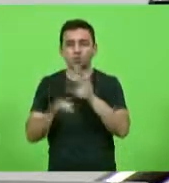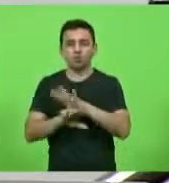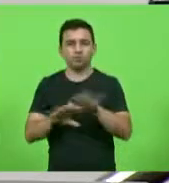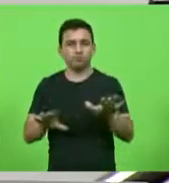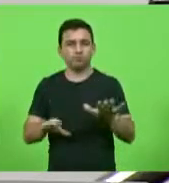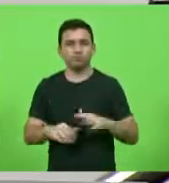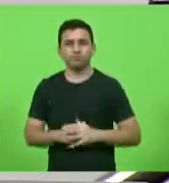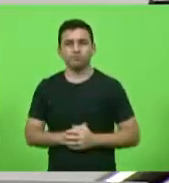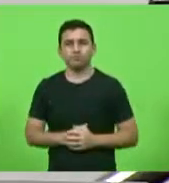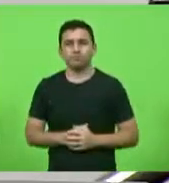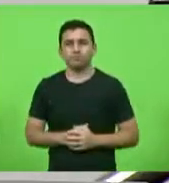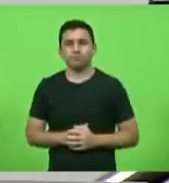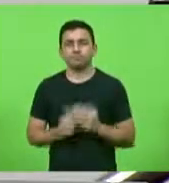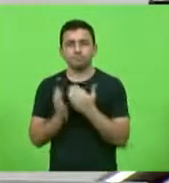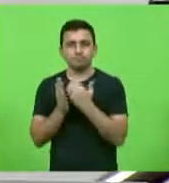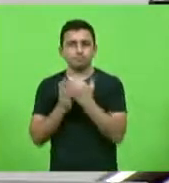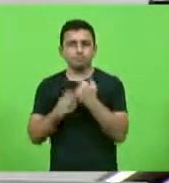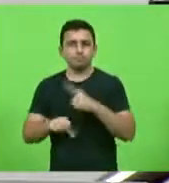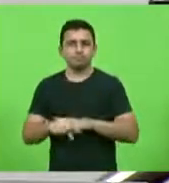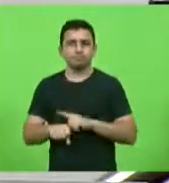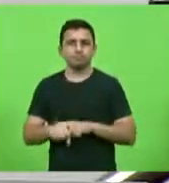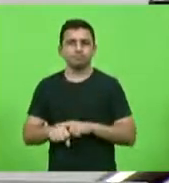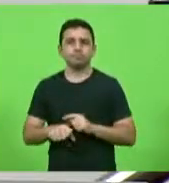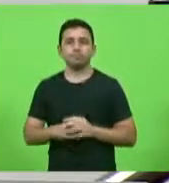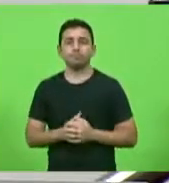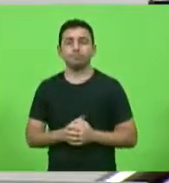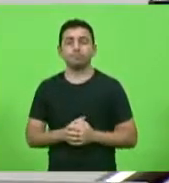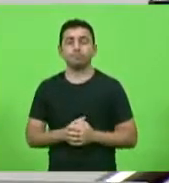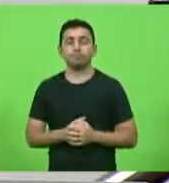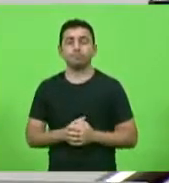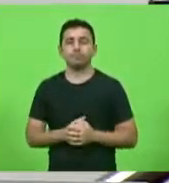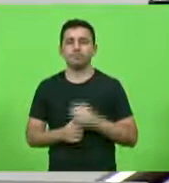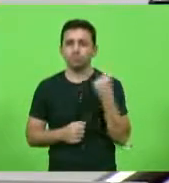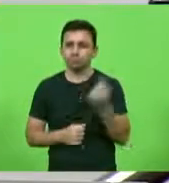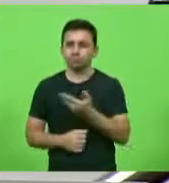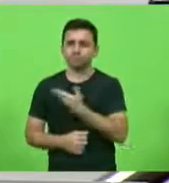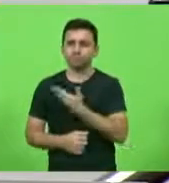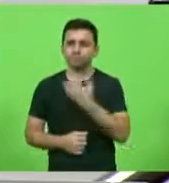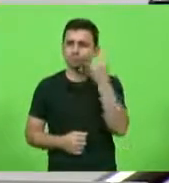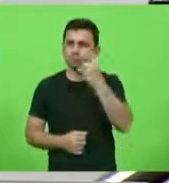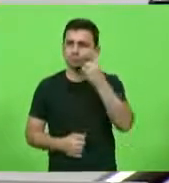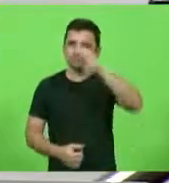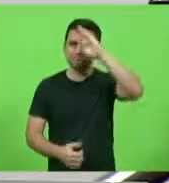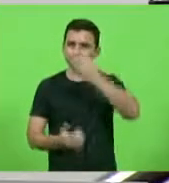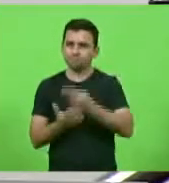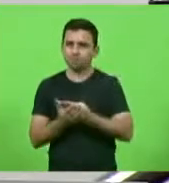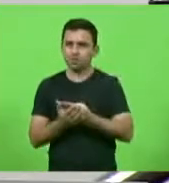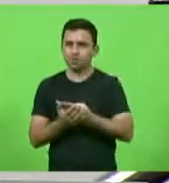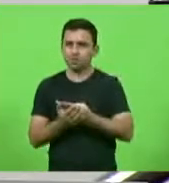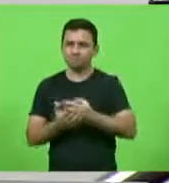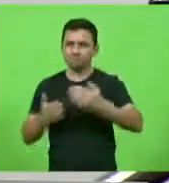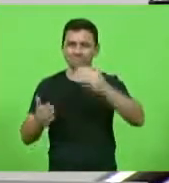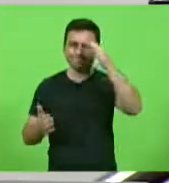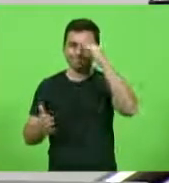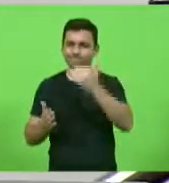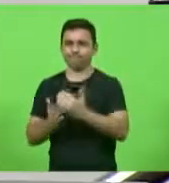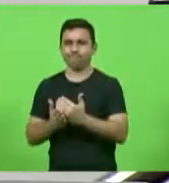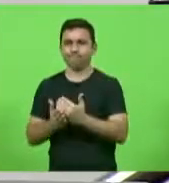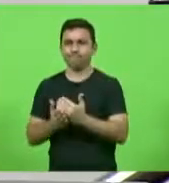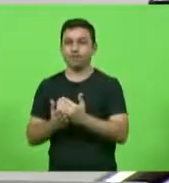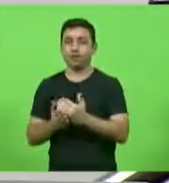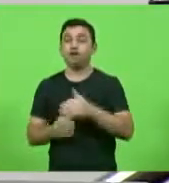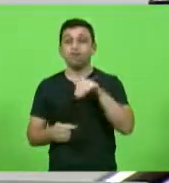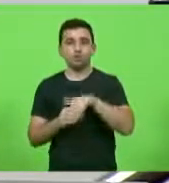segundos mais 30 segundos por favor nós colegas deputados precisamos ser fiéis aos nossos princípios e na votação de